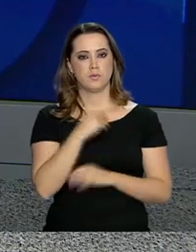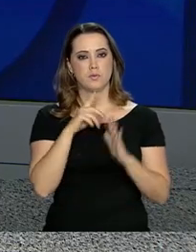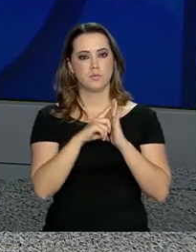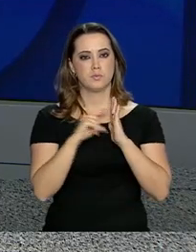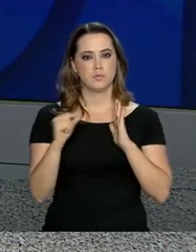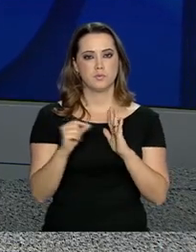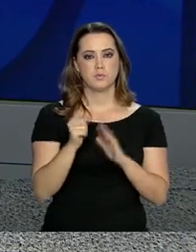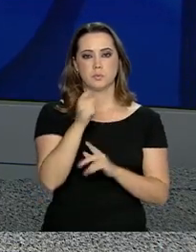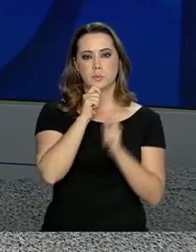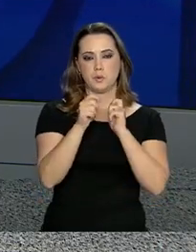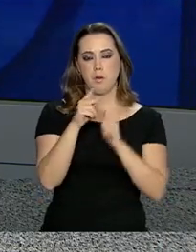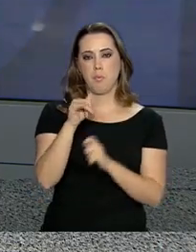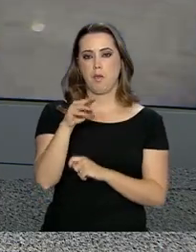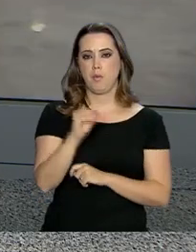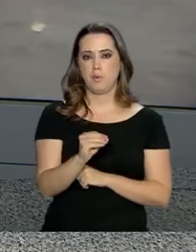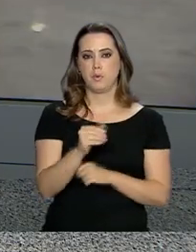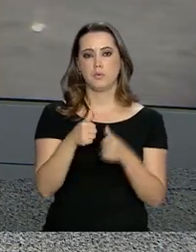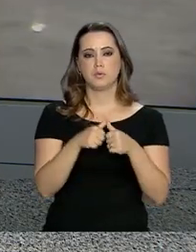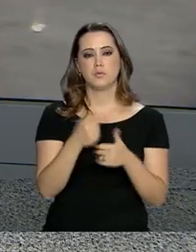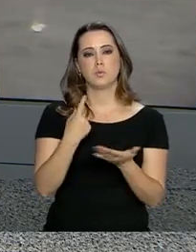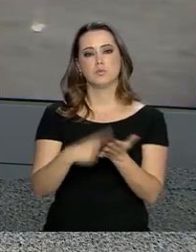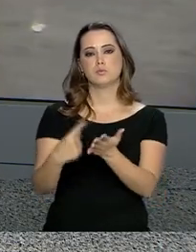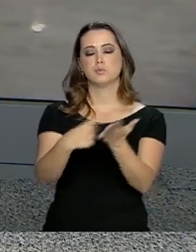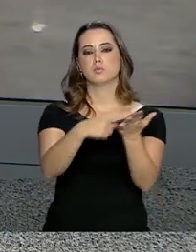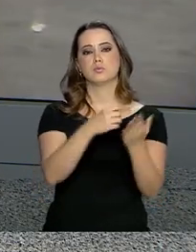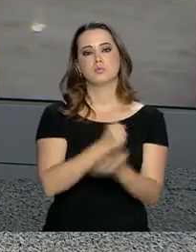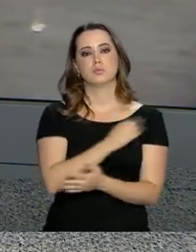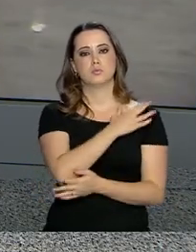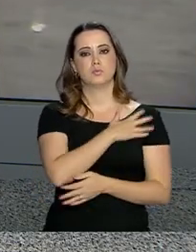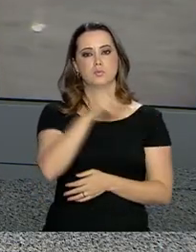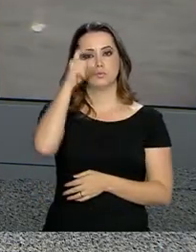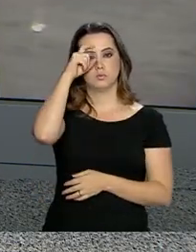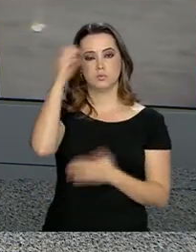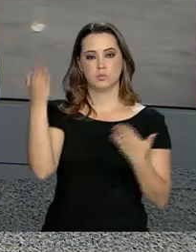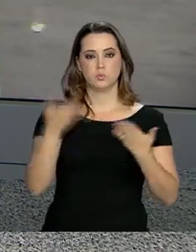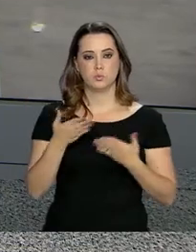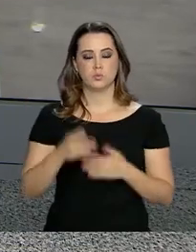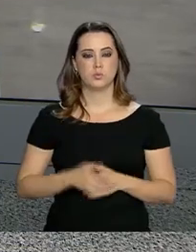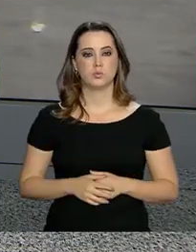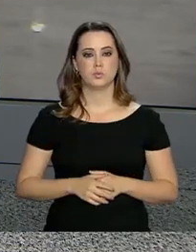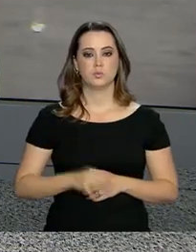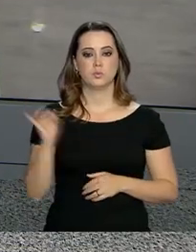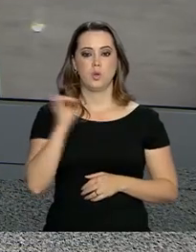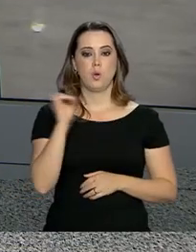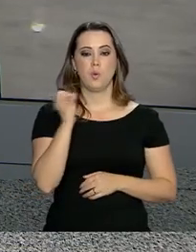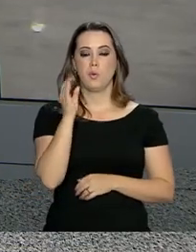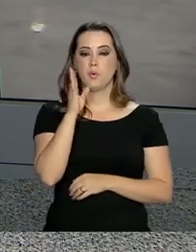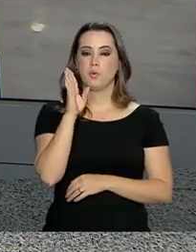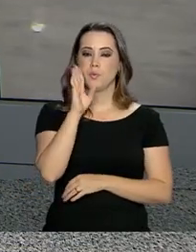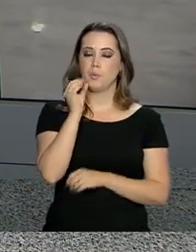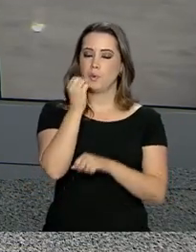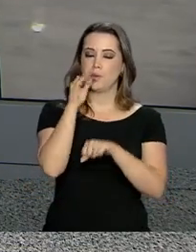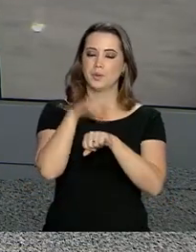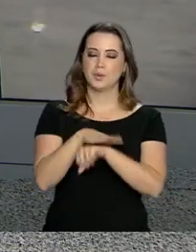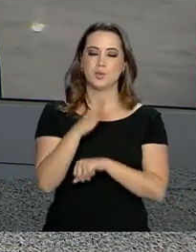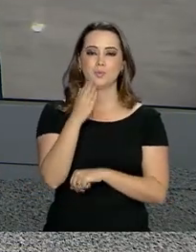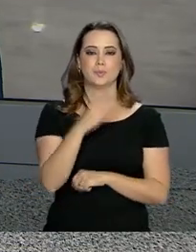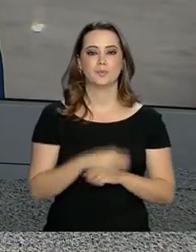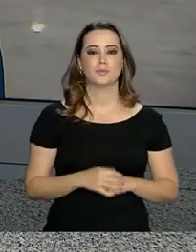Planalto, com o repórter Pablo Mundim, saber como foi a agenda de Hamilton Mourão hoje. Olá, Pablo, boa noite.